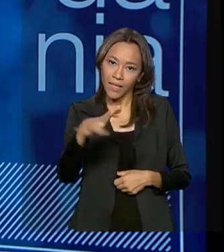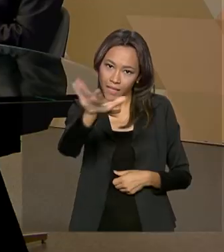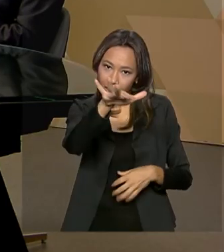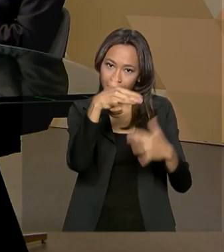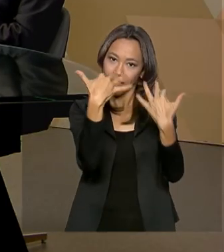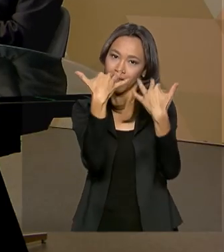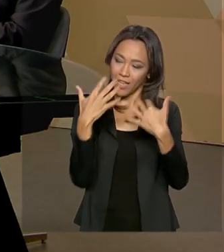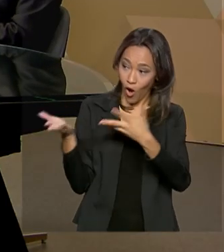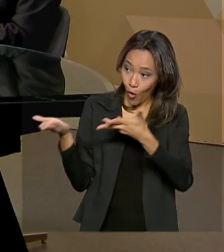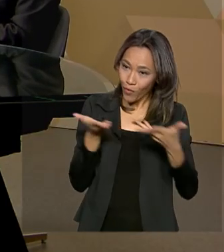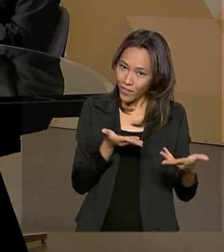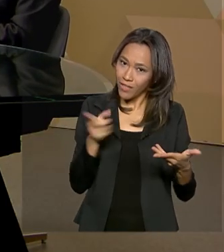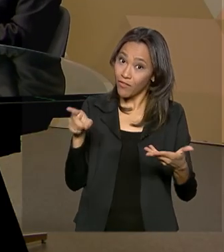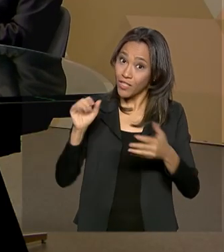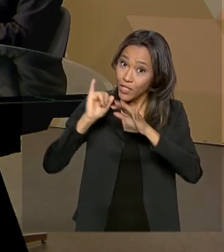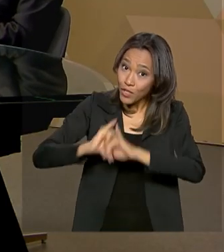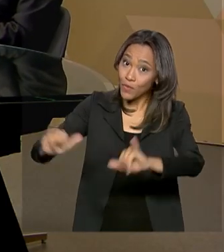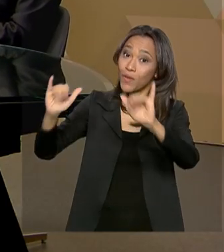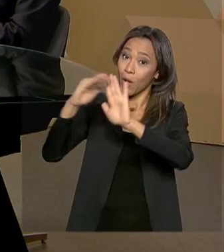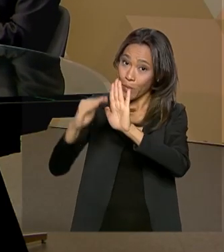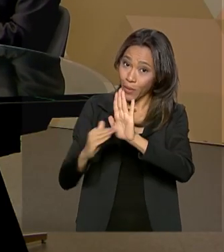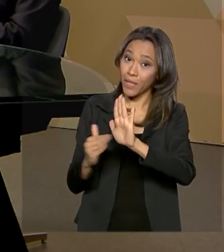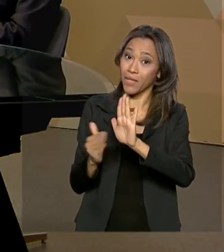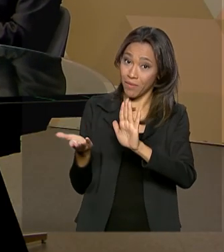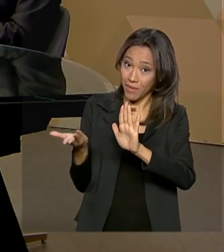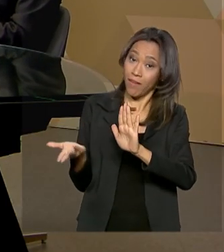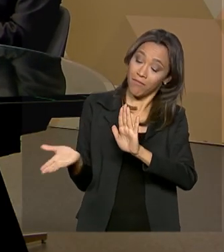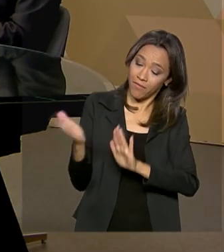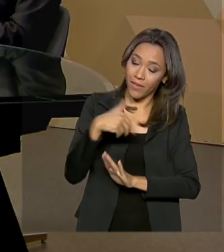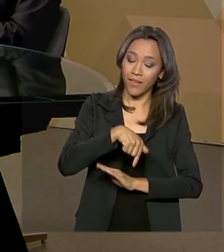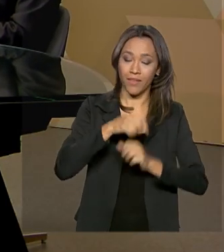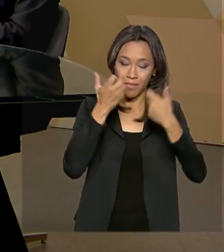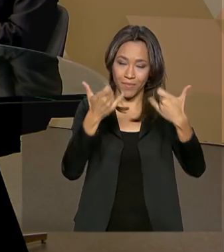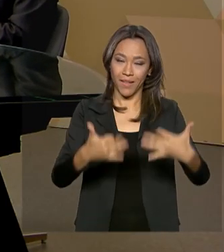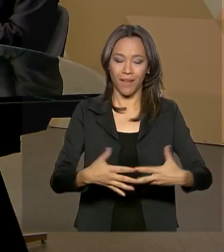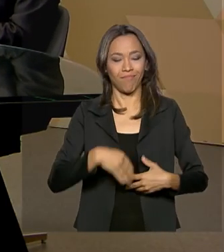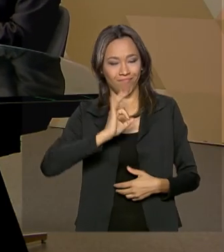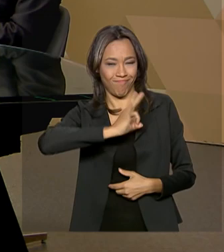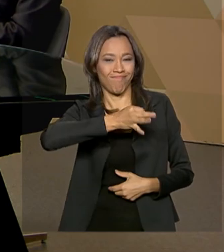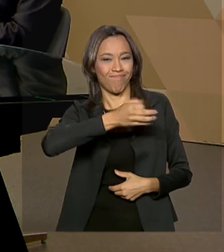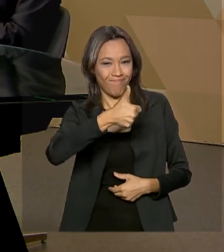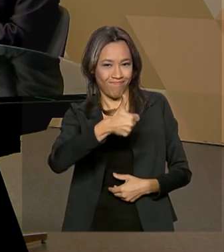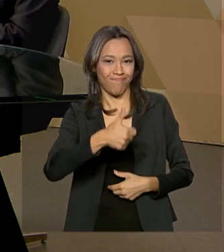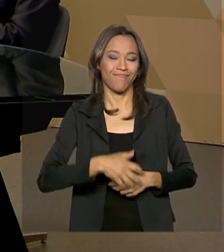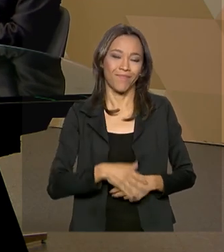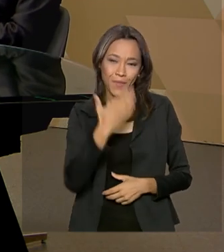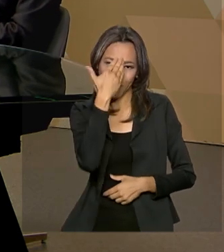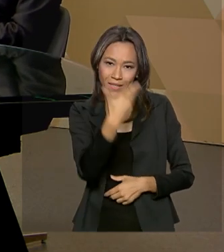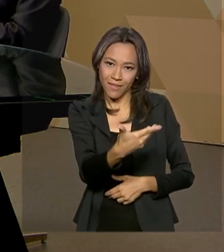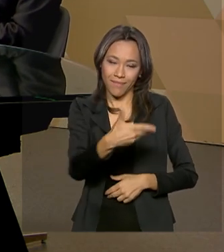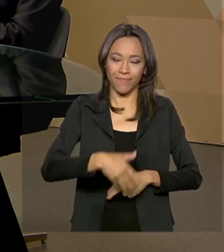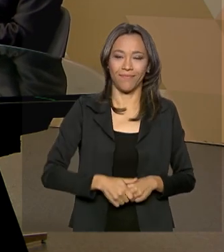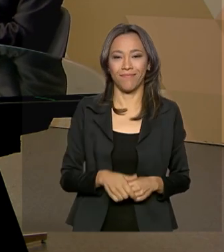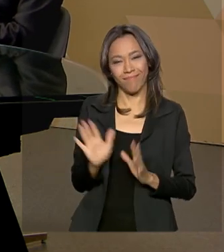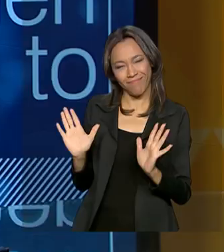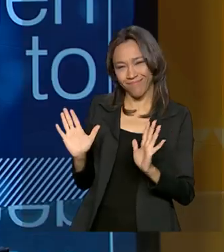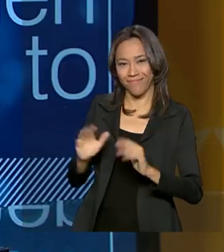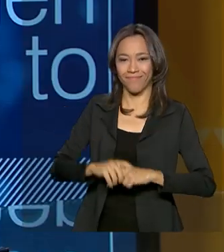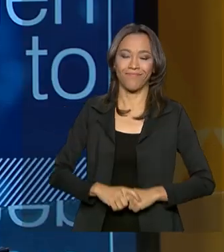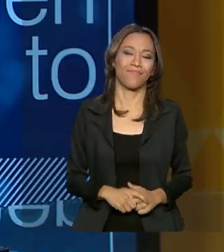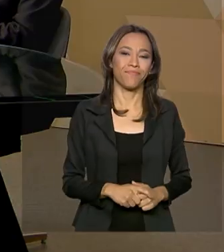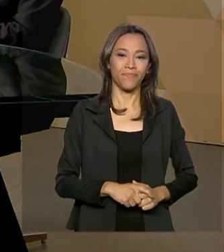com o convite para o ano que vem, quando for lançado esse programa de microcrédito, o senhor vem aqui explicar para a gente. Com certeza. Muito obrigado, Paulo. De nada.